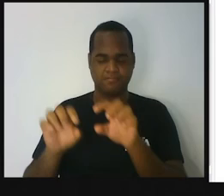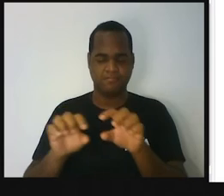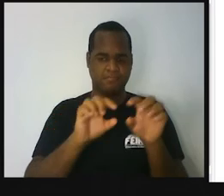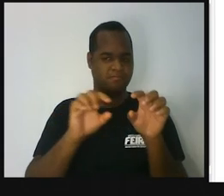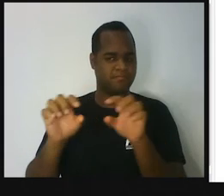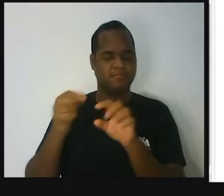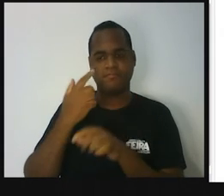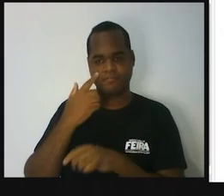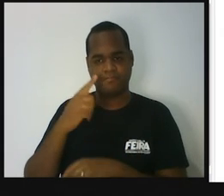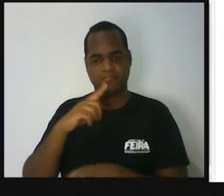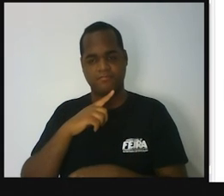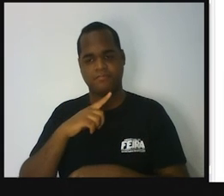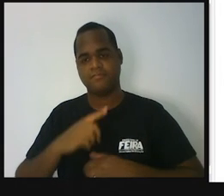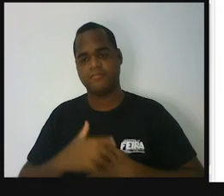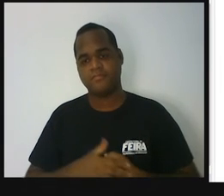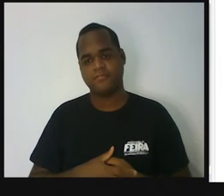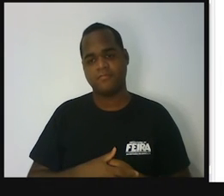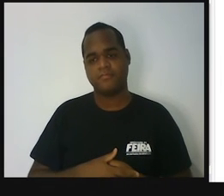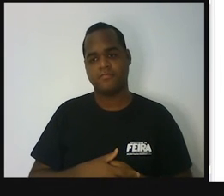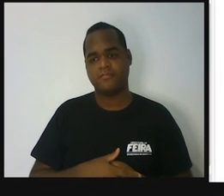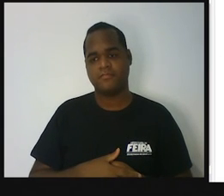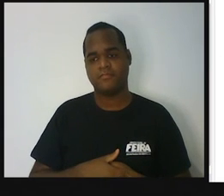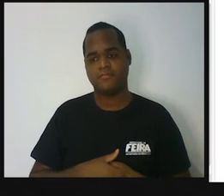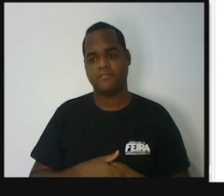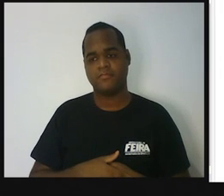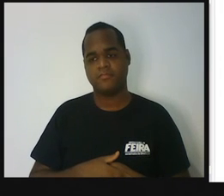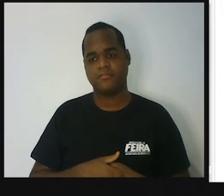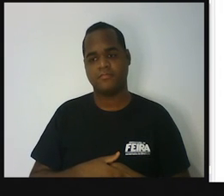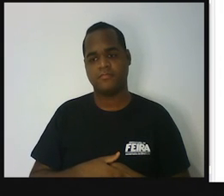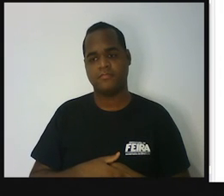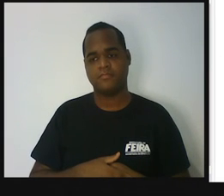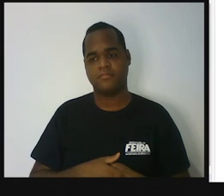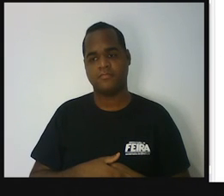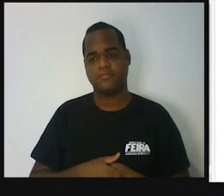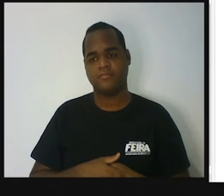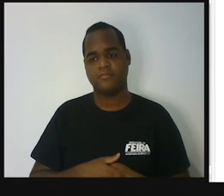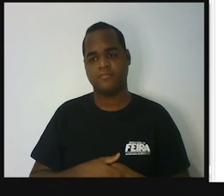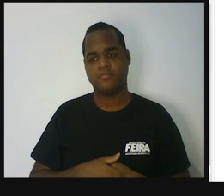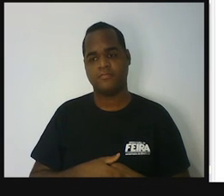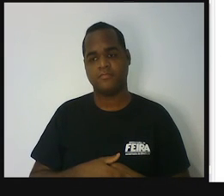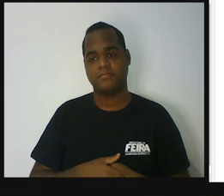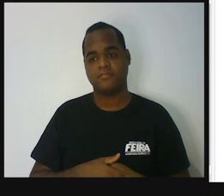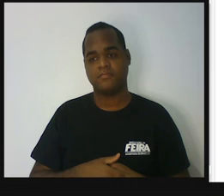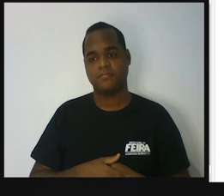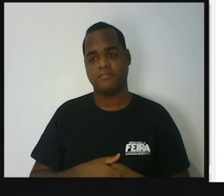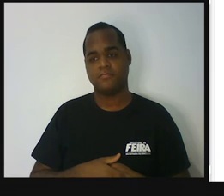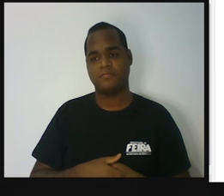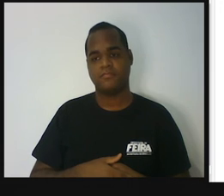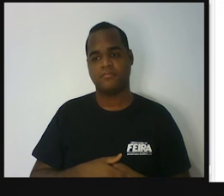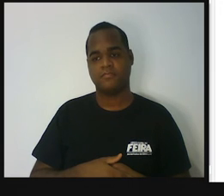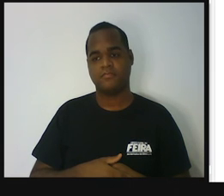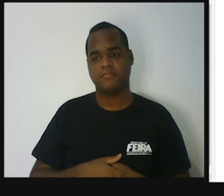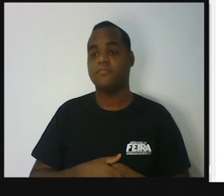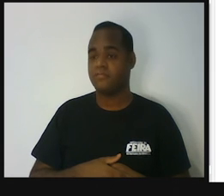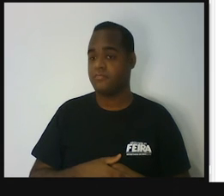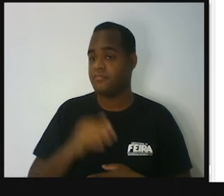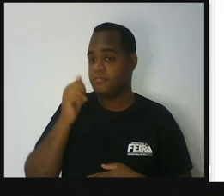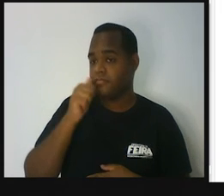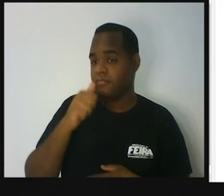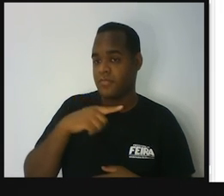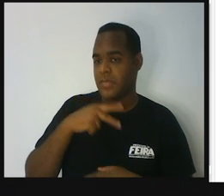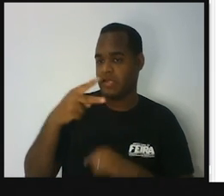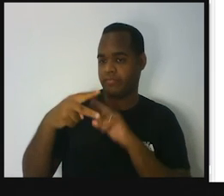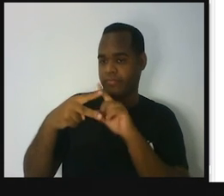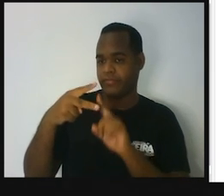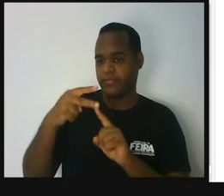Agora, gente vai supor que essa mulher já tenha dois filhos meninos e esteja